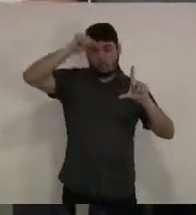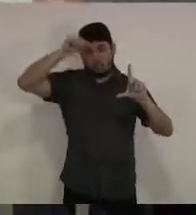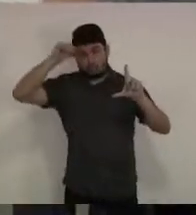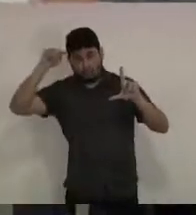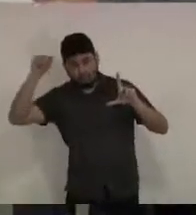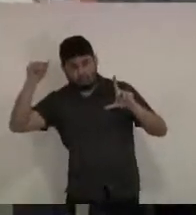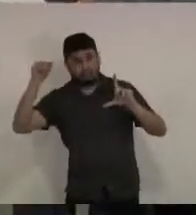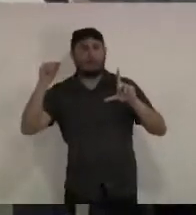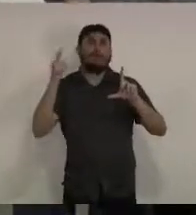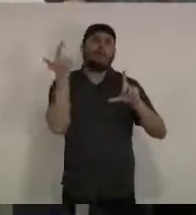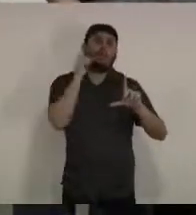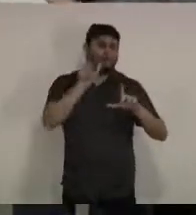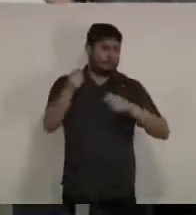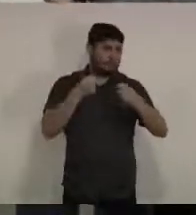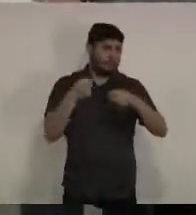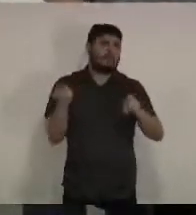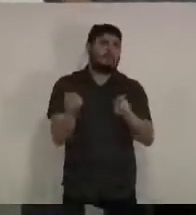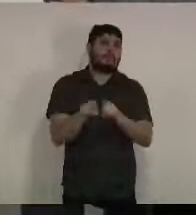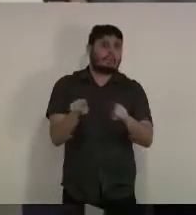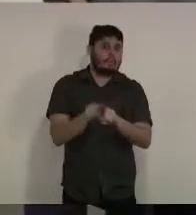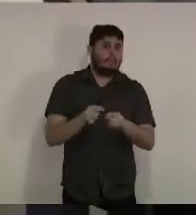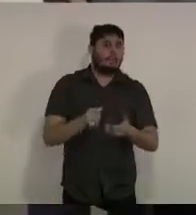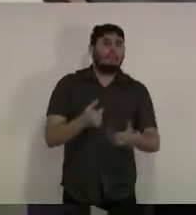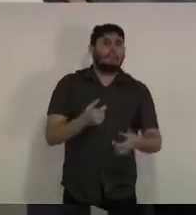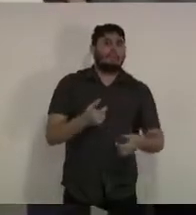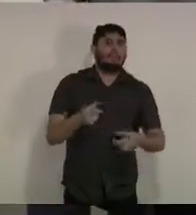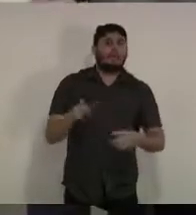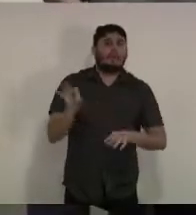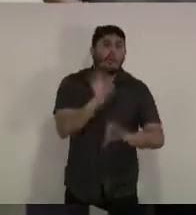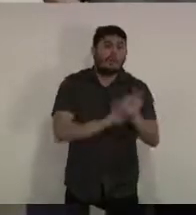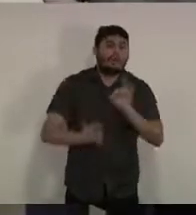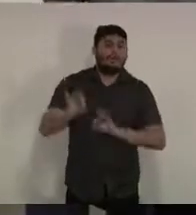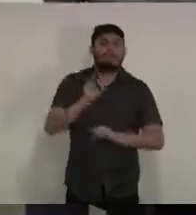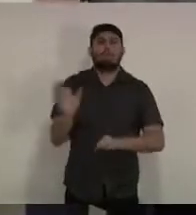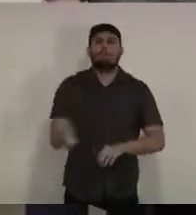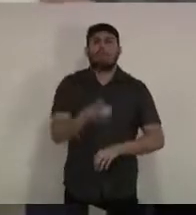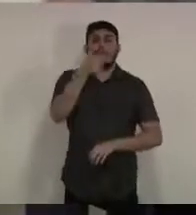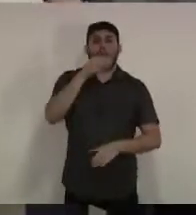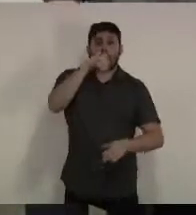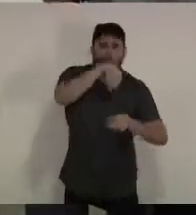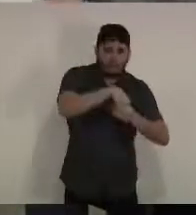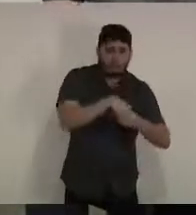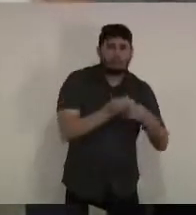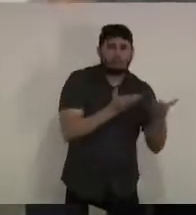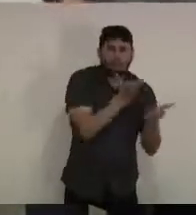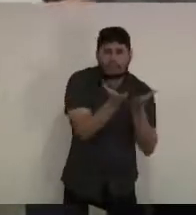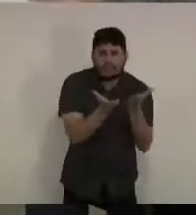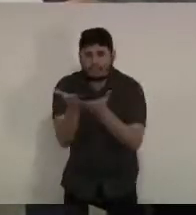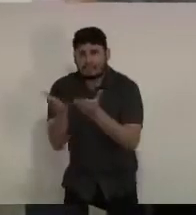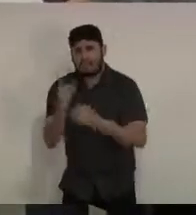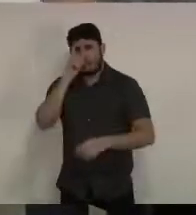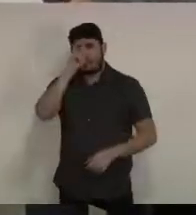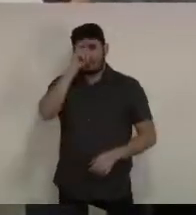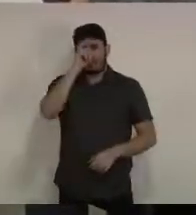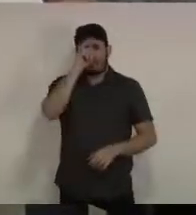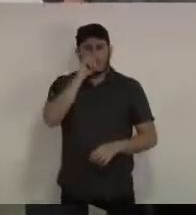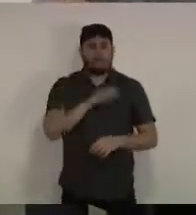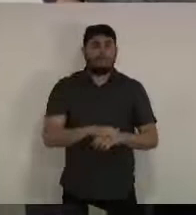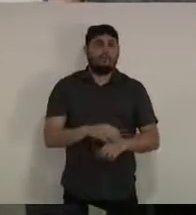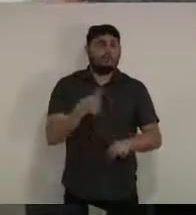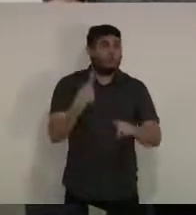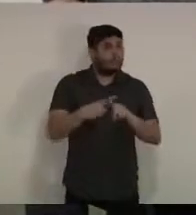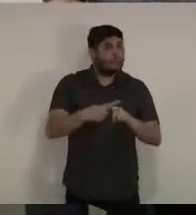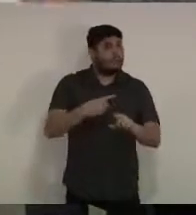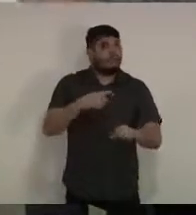relação aos serviços de saúde a grande preocupação da secretaria sempre foi e continua sendo ter estrutura suficiente